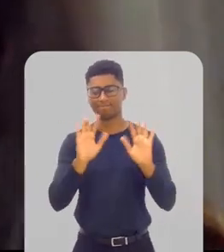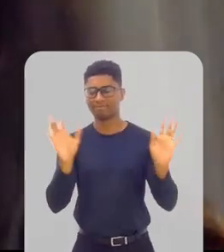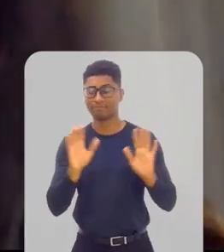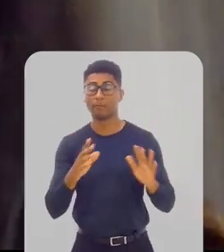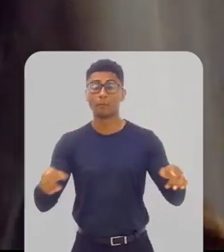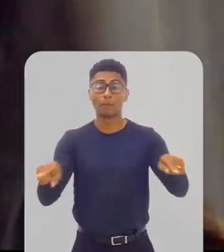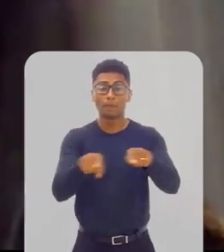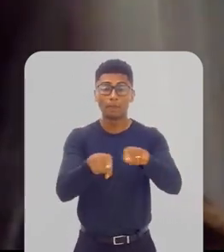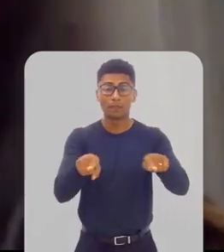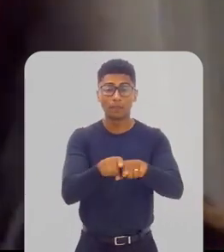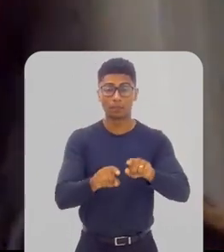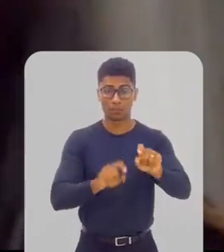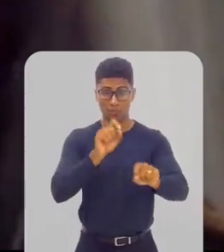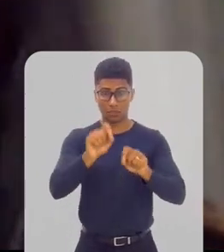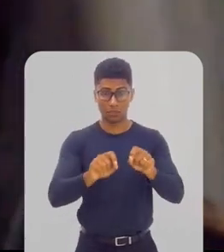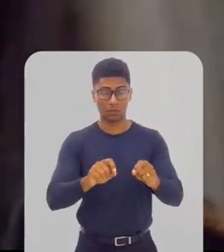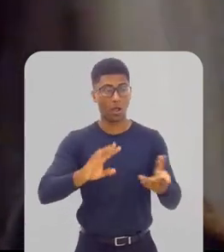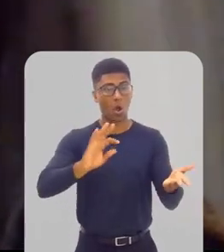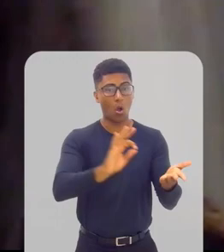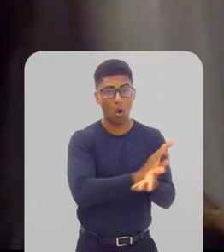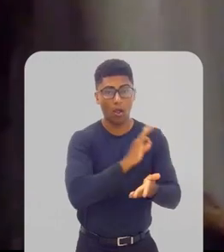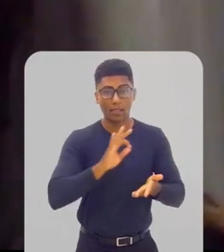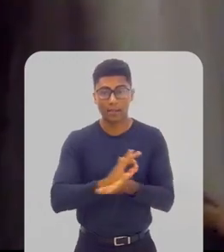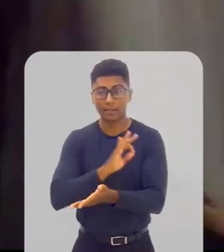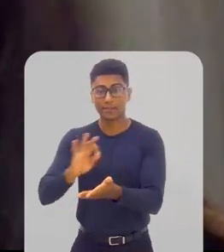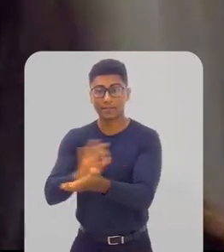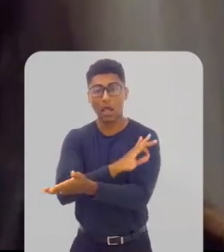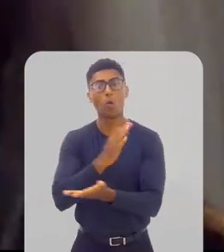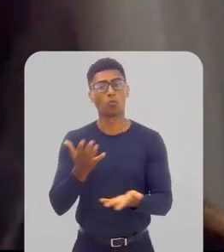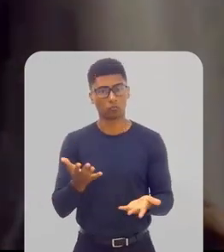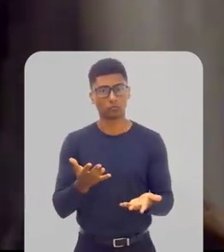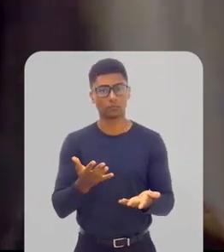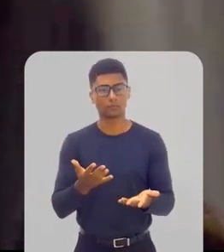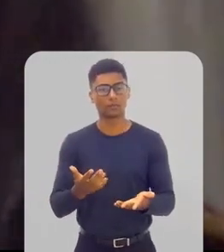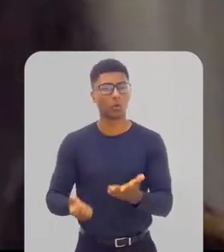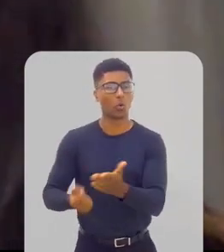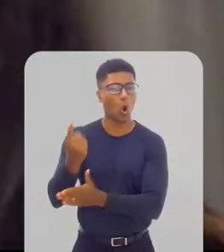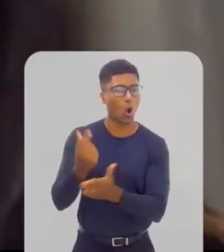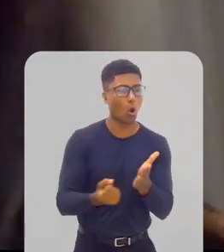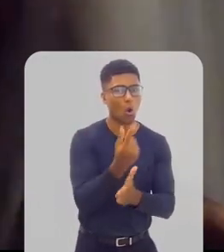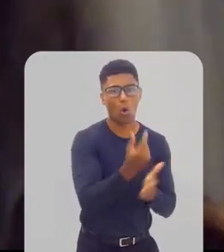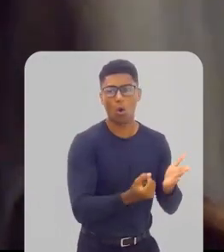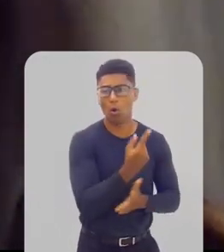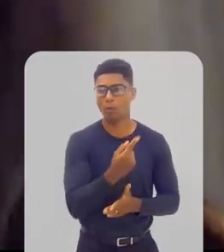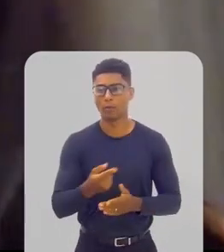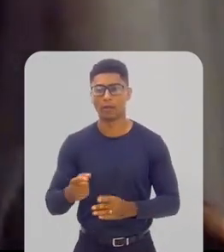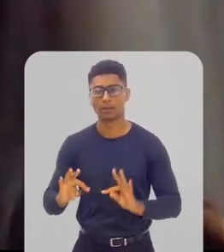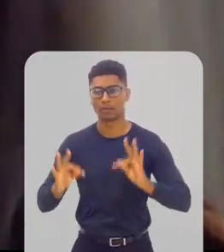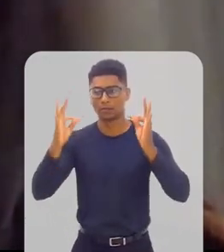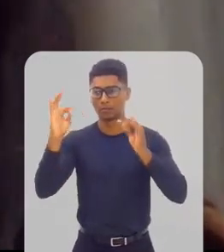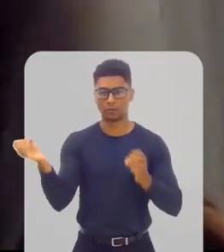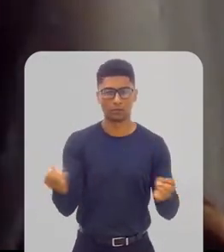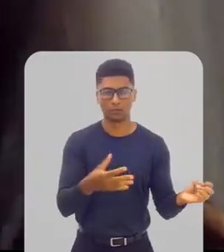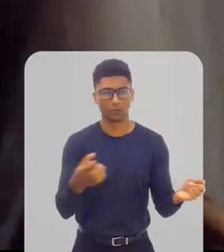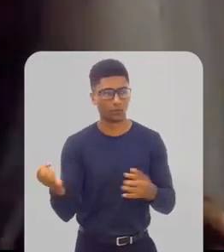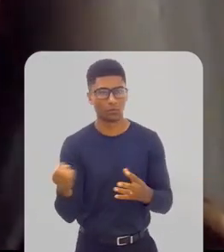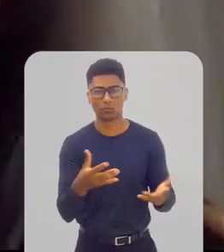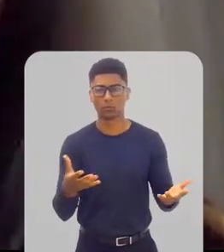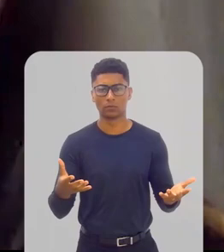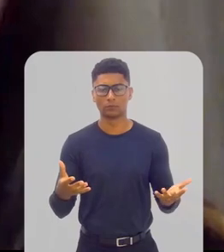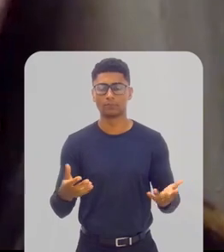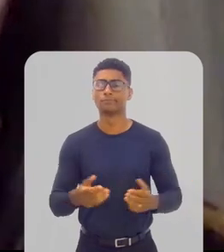mas também para contratação orientada na inovação, compras públicas de novas tecnologias,